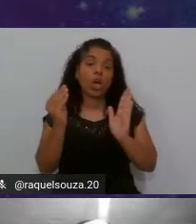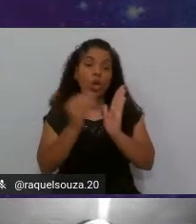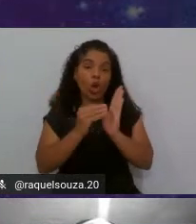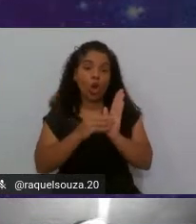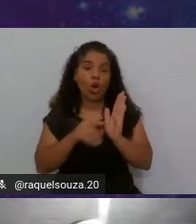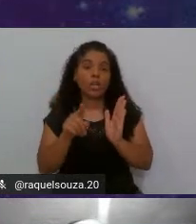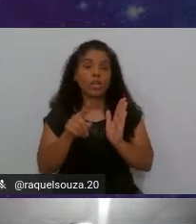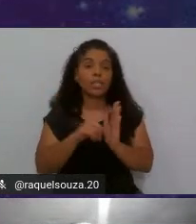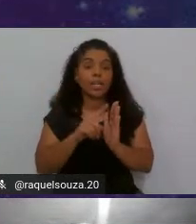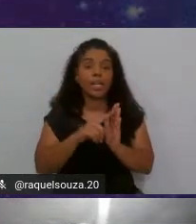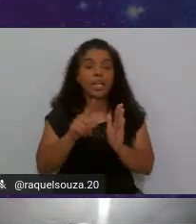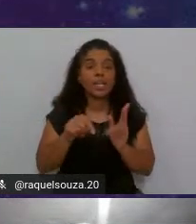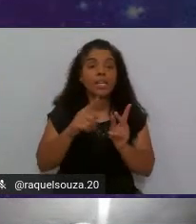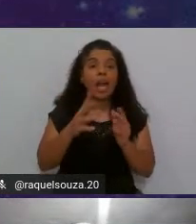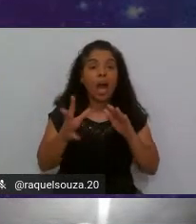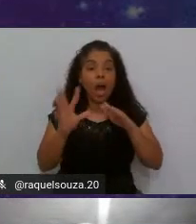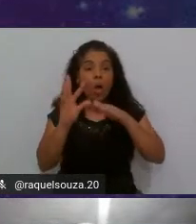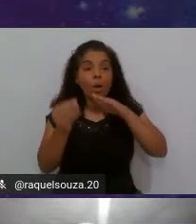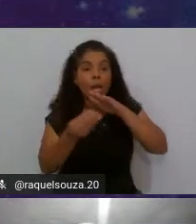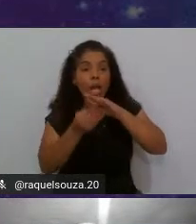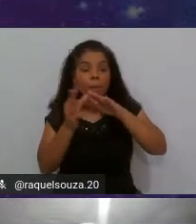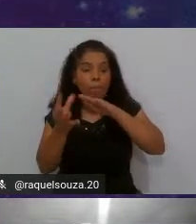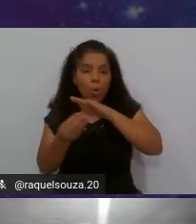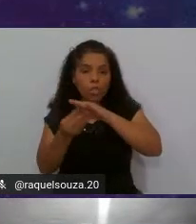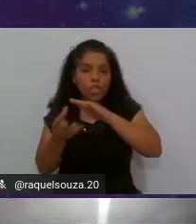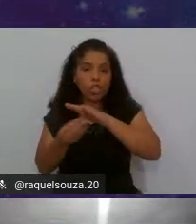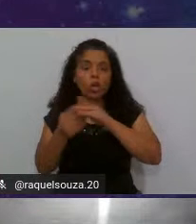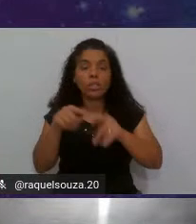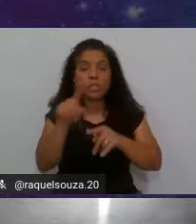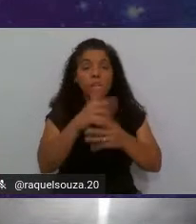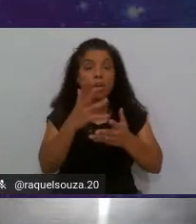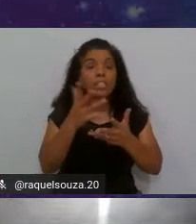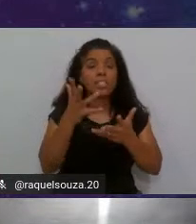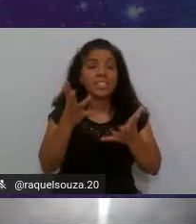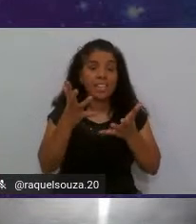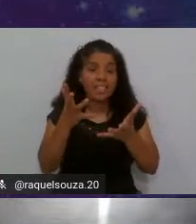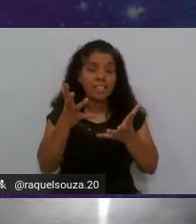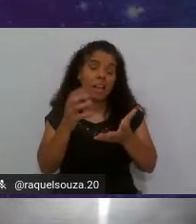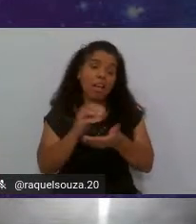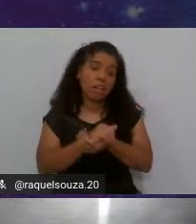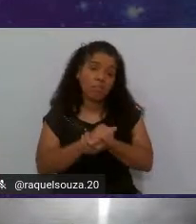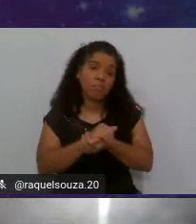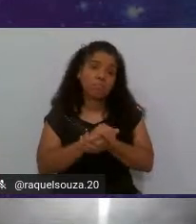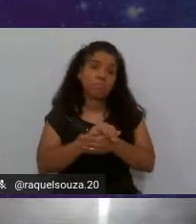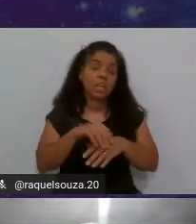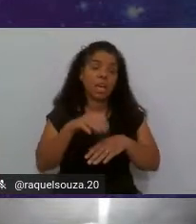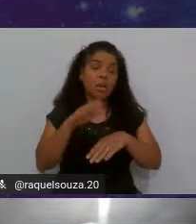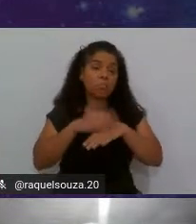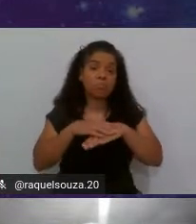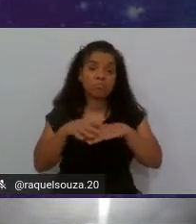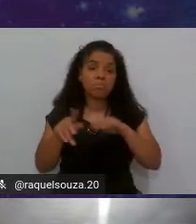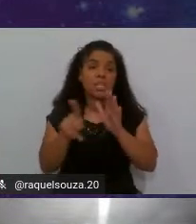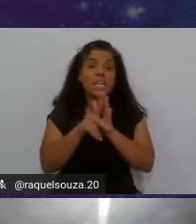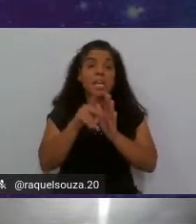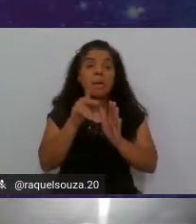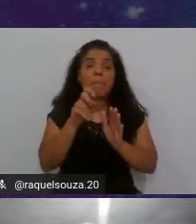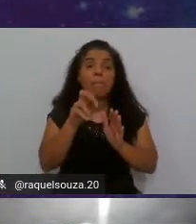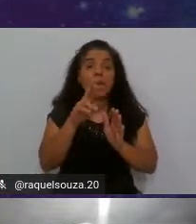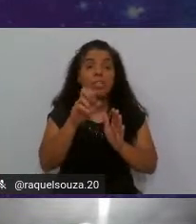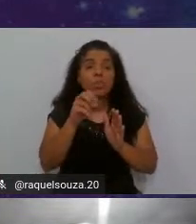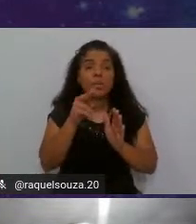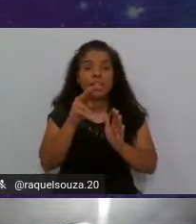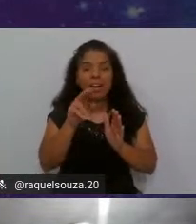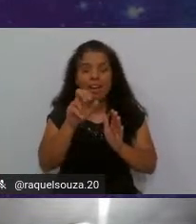all repositories e agora se você quiser personalizar escolher apenas um